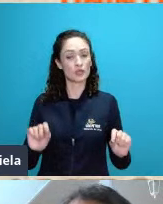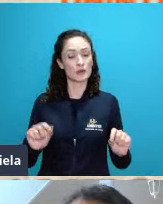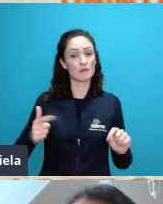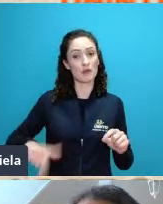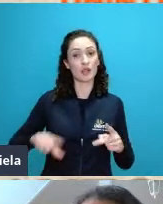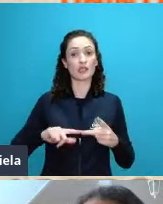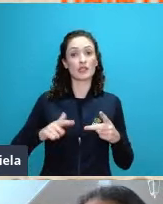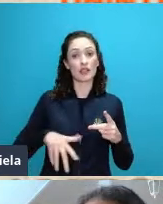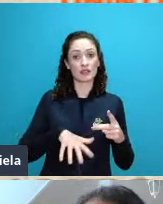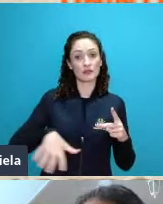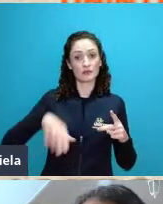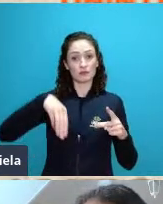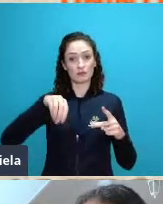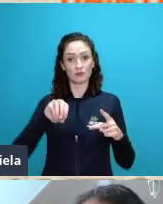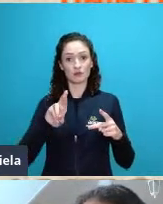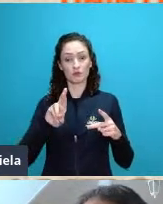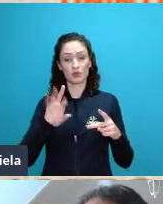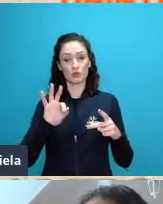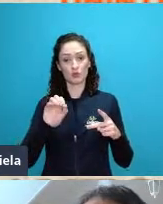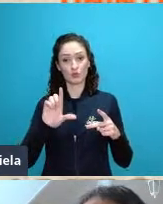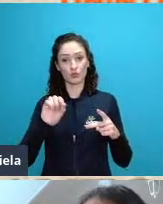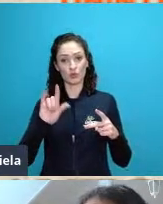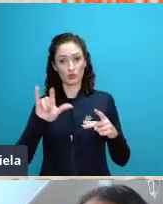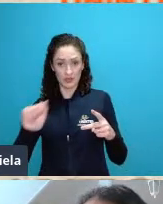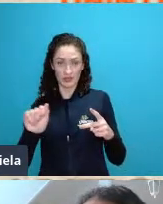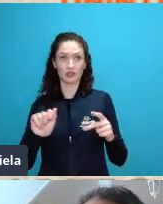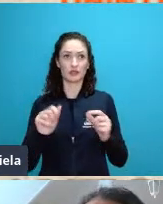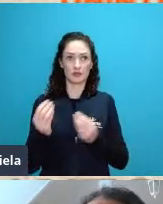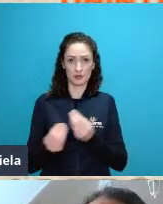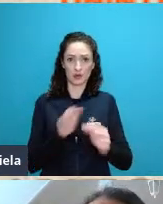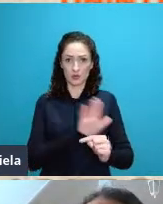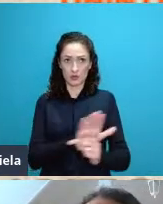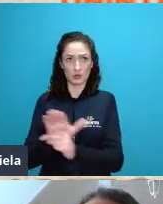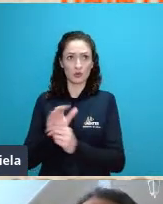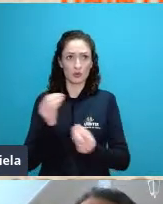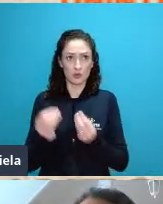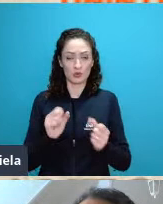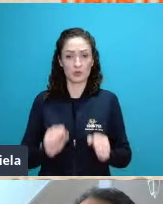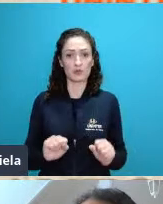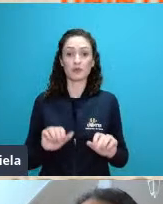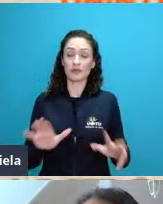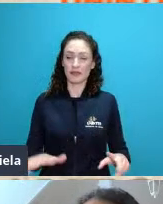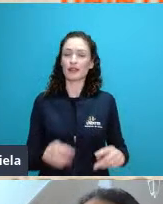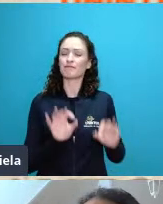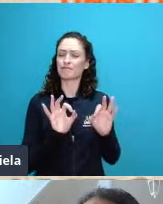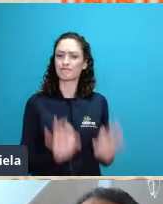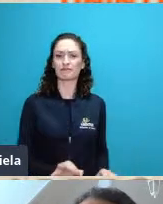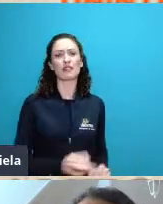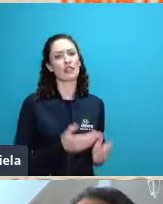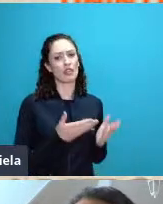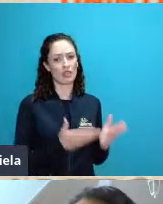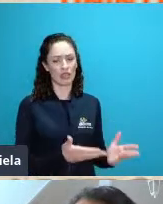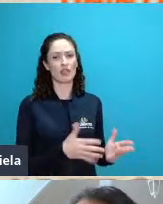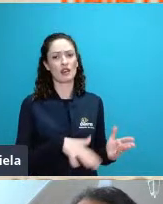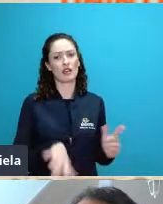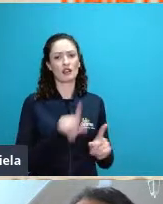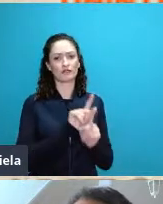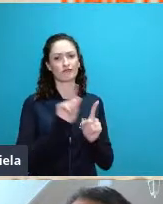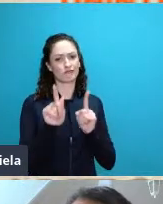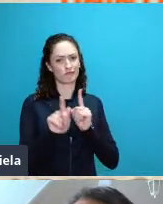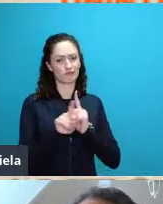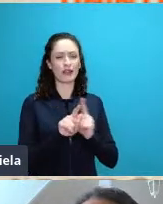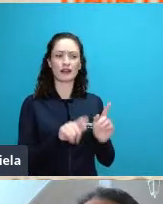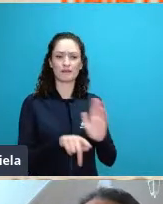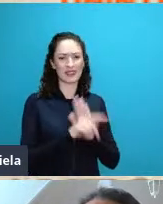então o Antônio Cristofoletti ele foi sem dúvida o geógrafo brasileiro que mais se empenhou na